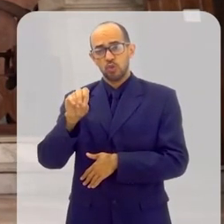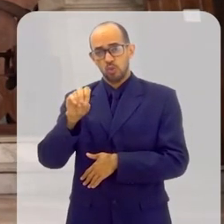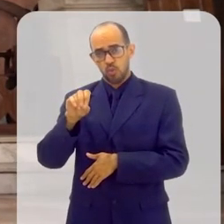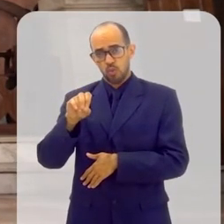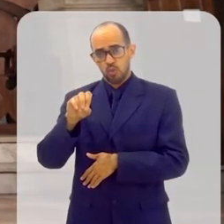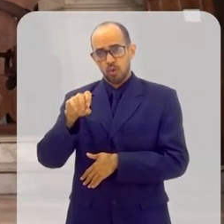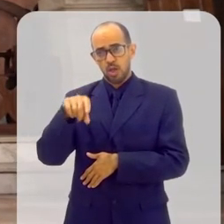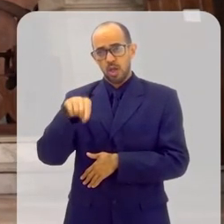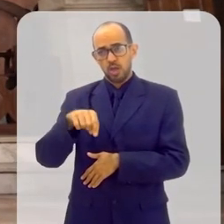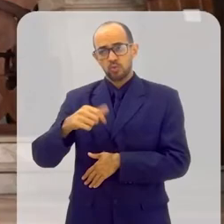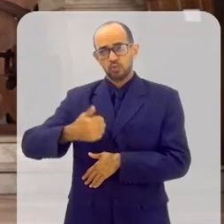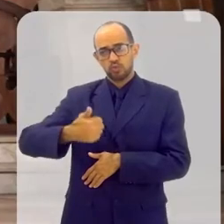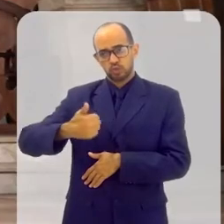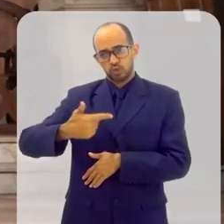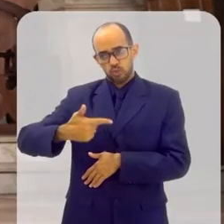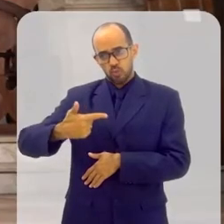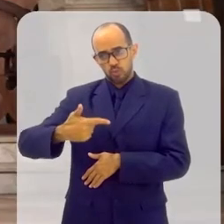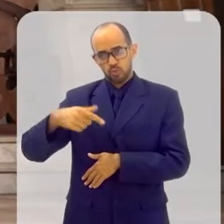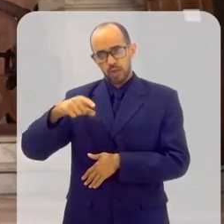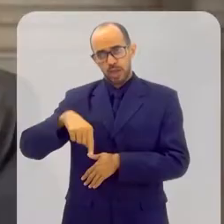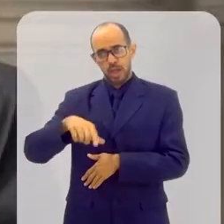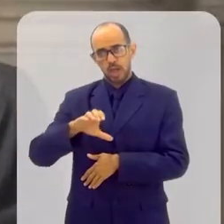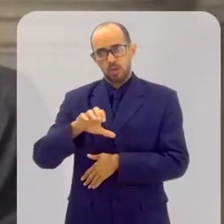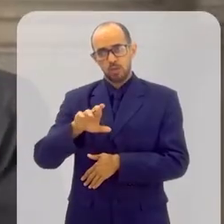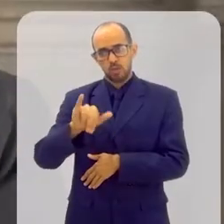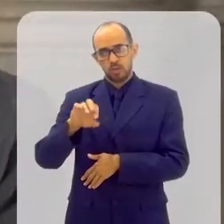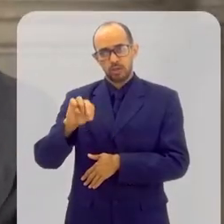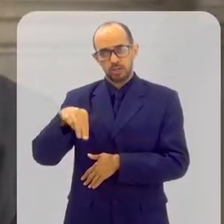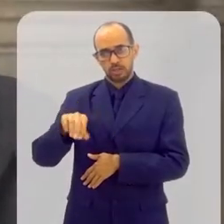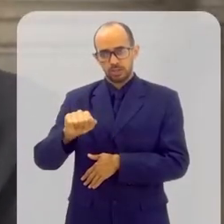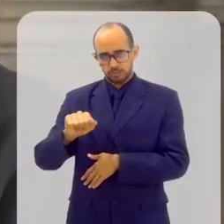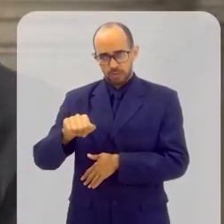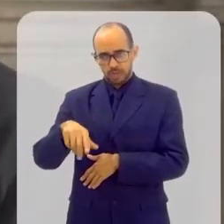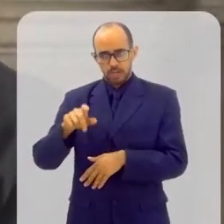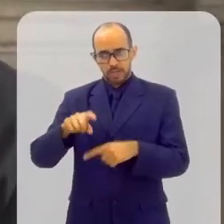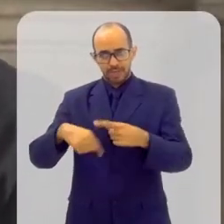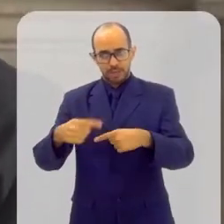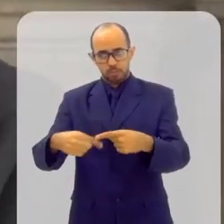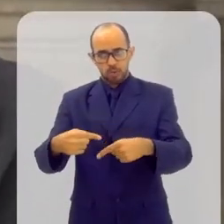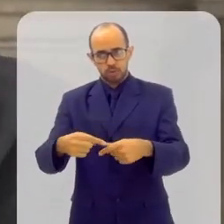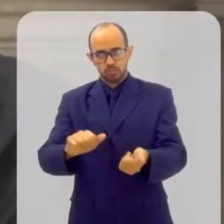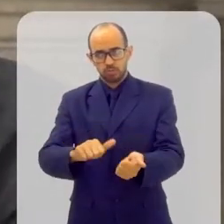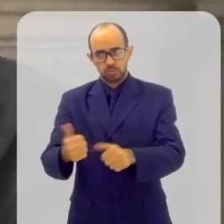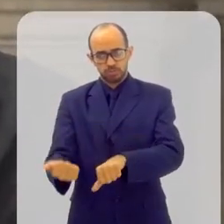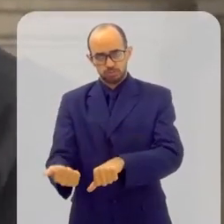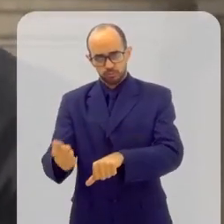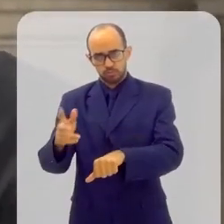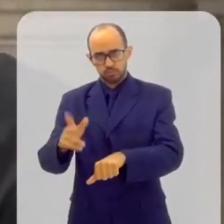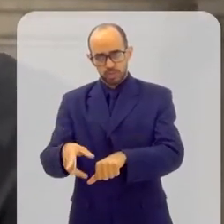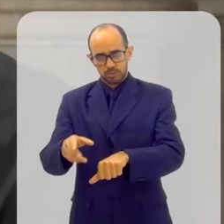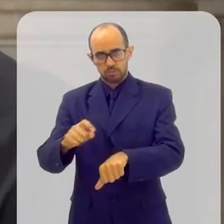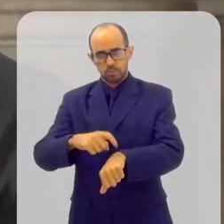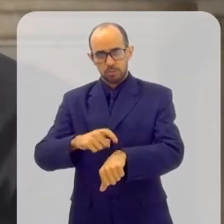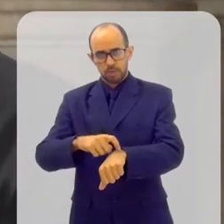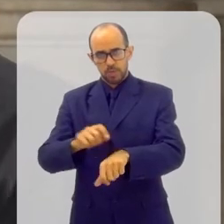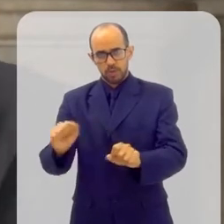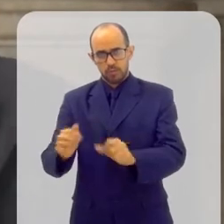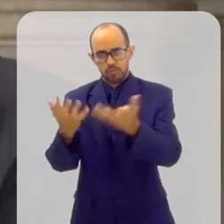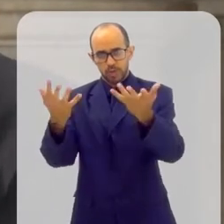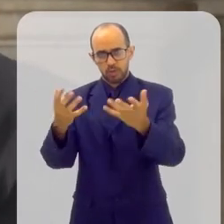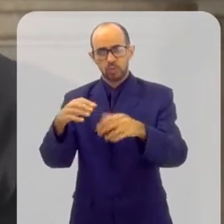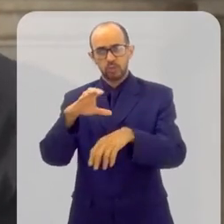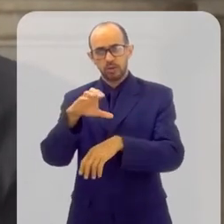o segundo sacramento é o crisma. Assim que você acaba de fazer o batismo, na mesma cerimônia, o padre